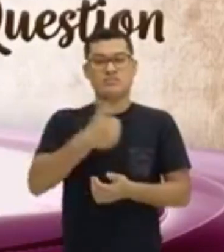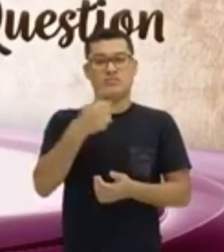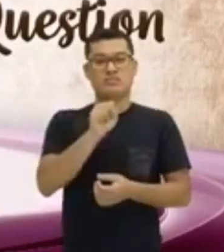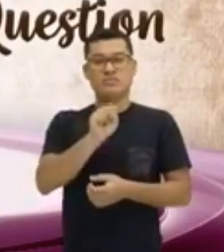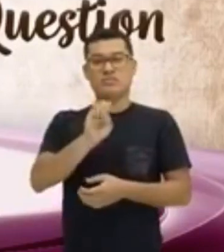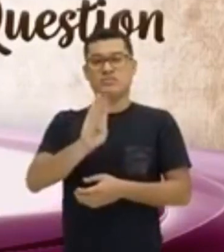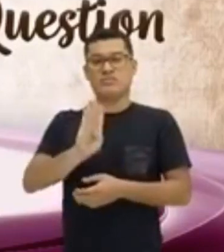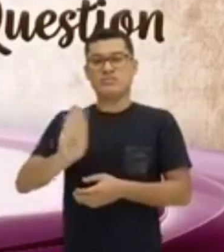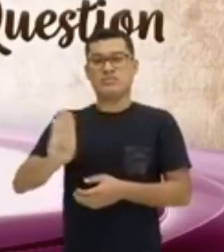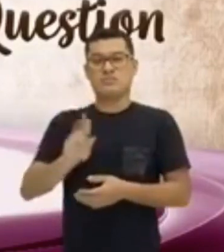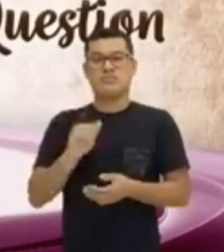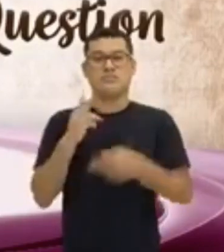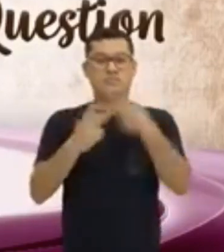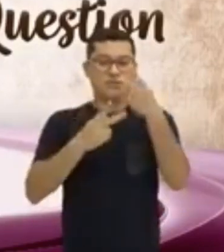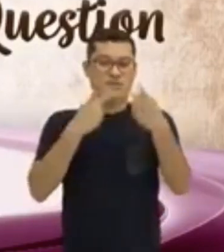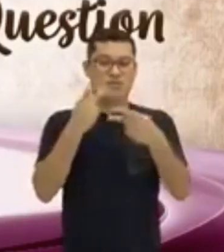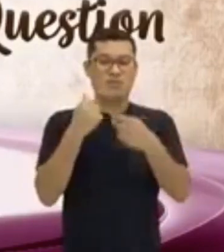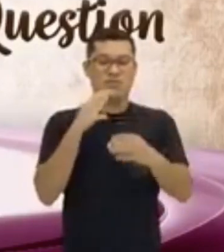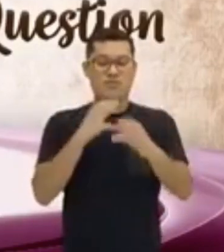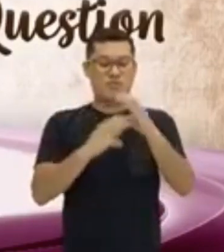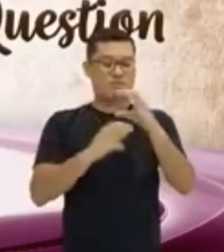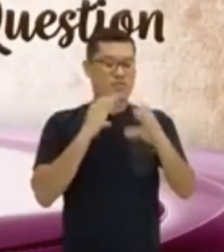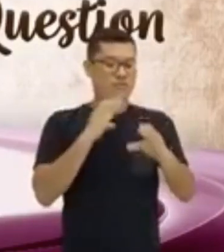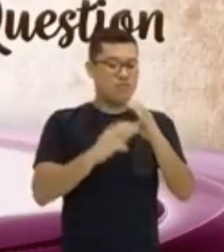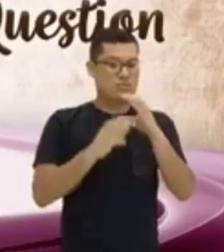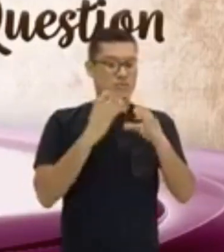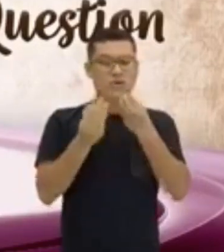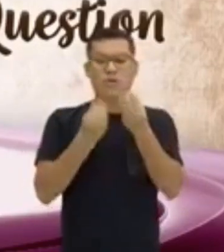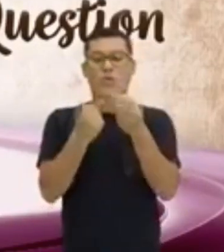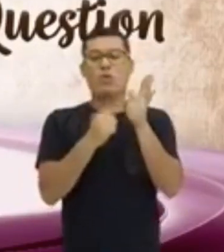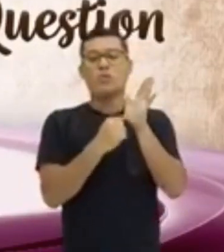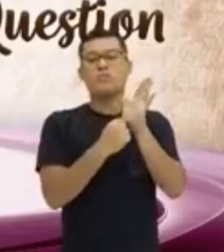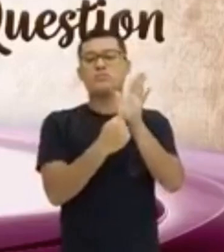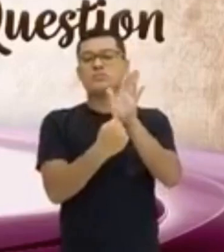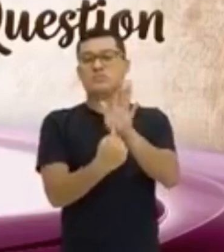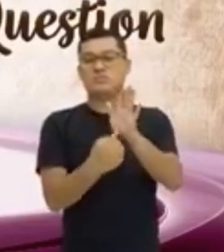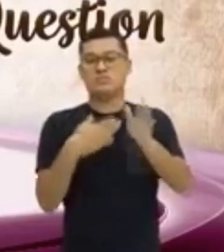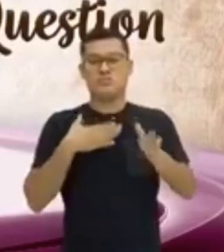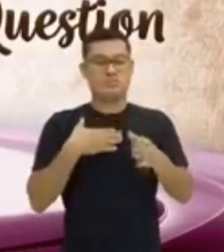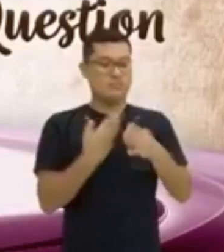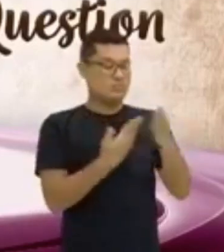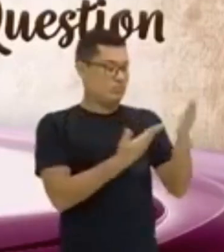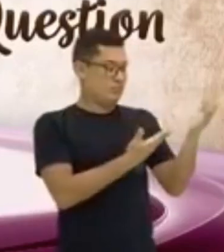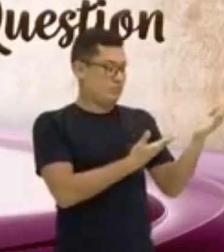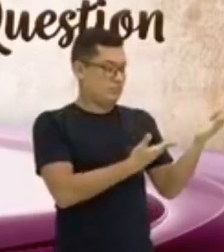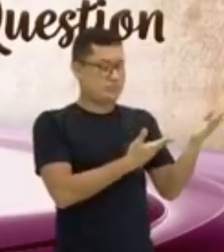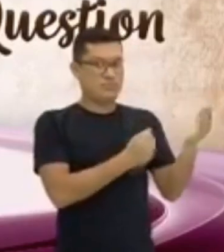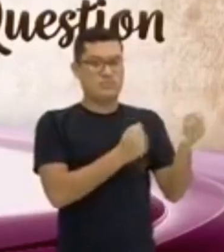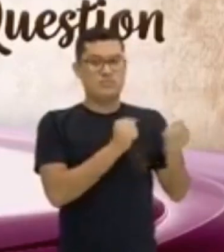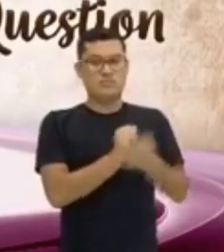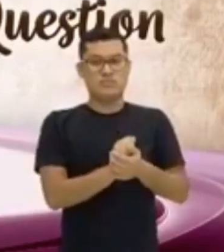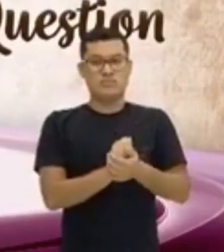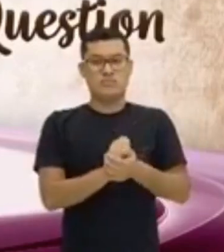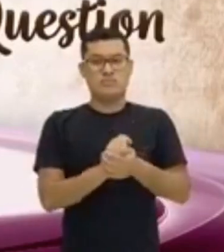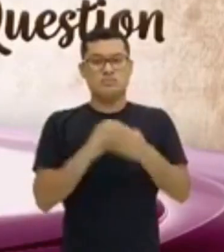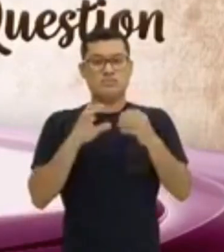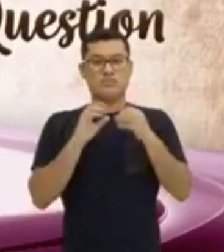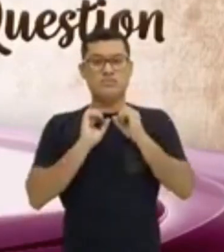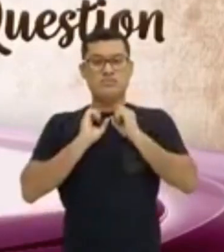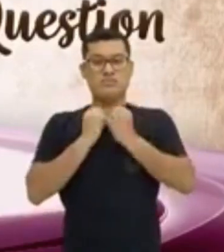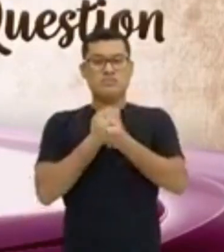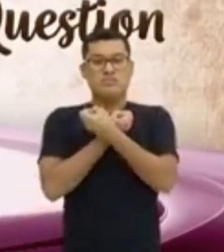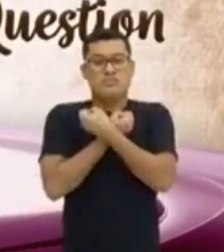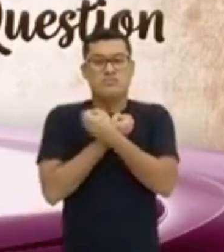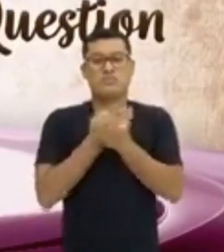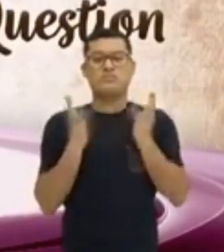continuamos a falar sobre comunicação, como se apresentar. Aqui ao meu lado está William Shakespeare. Então, William